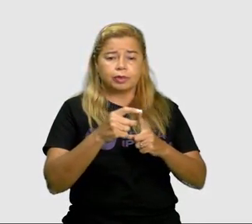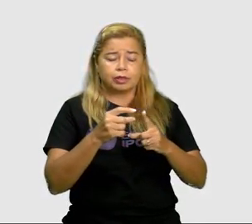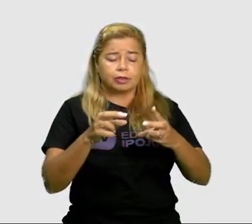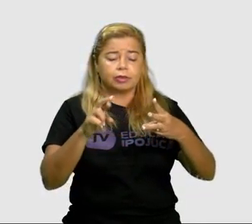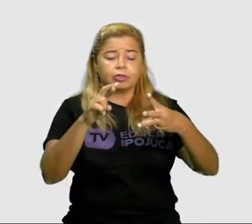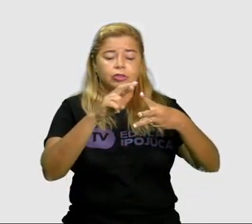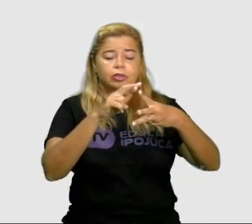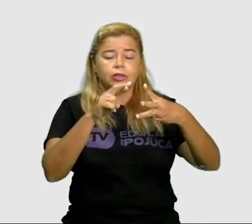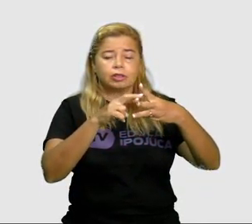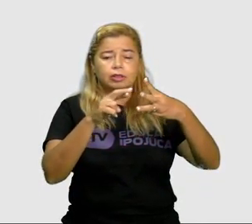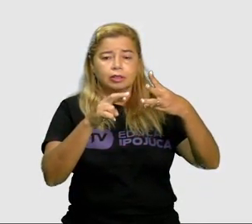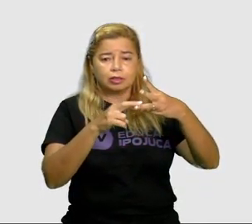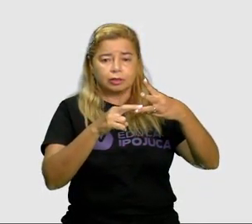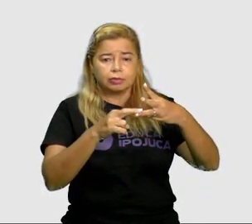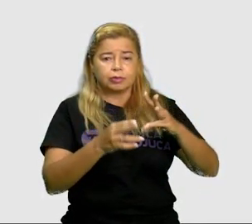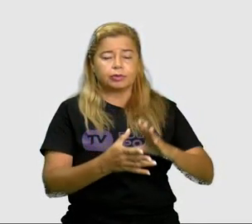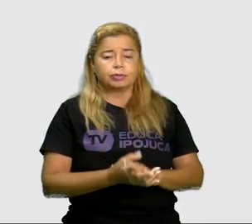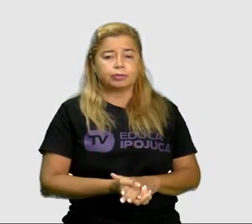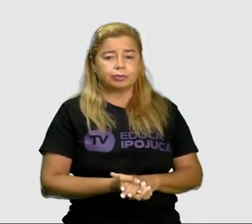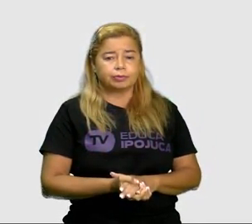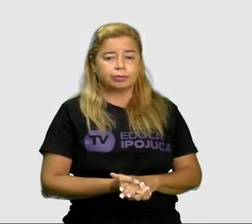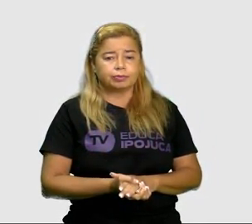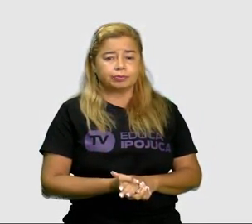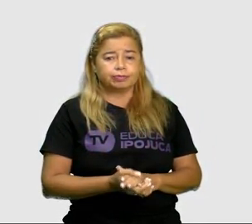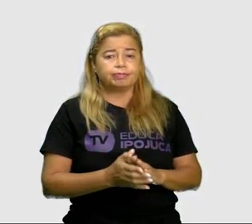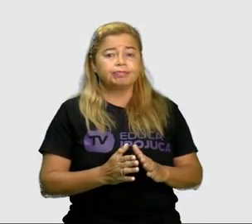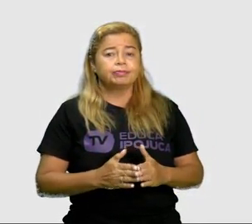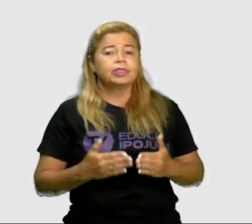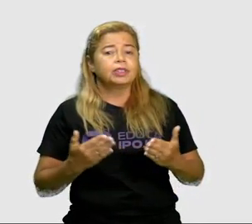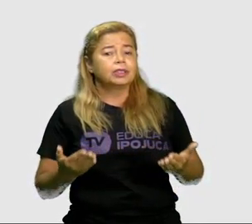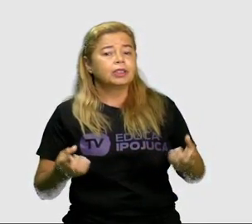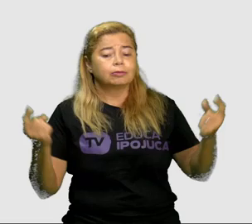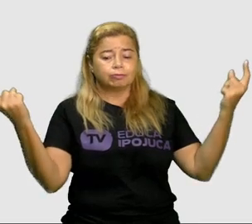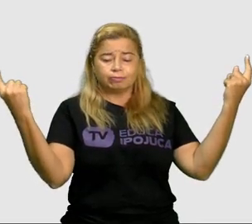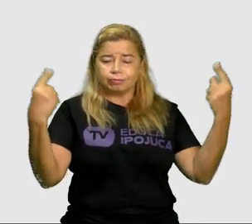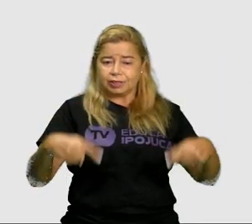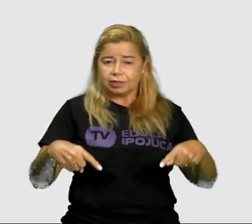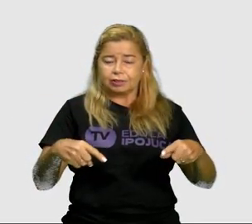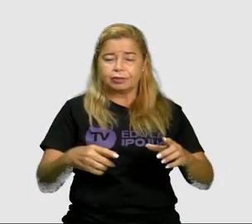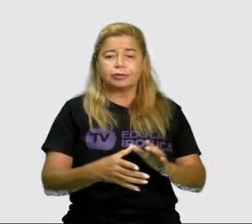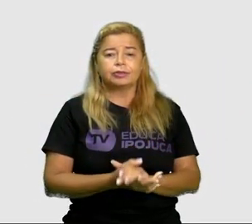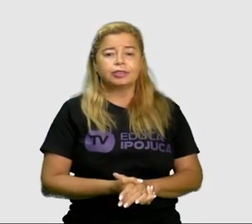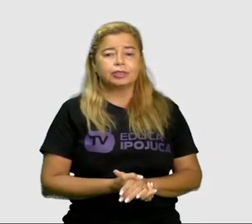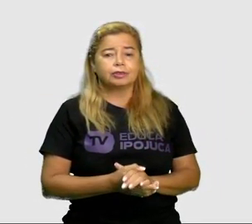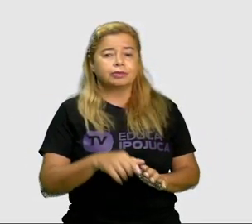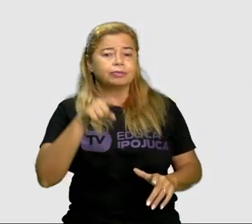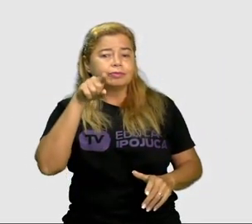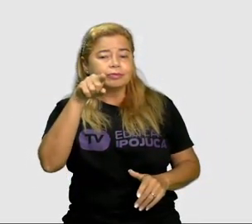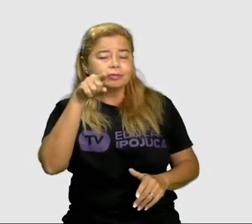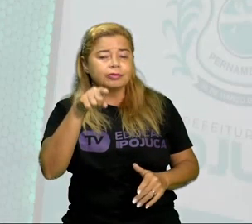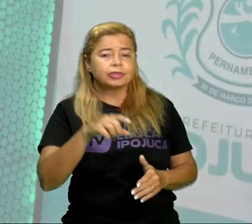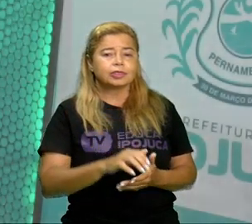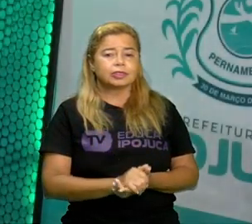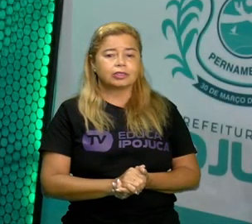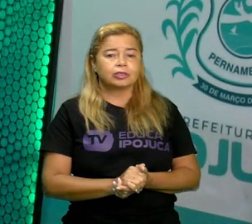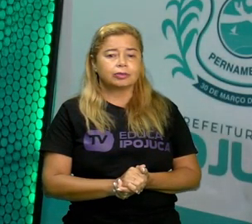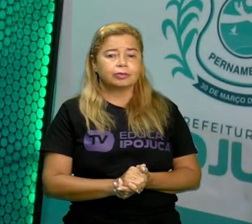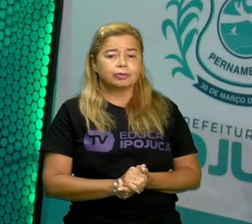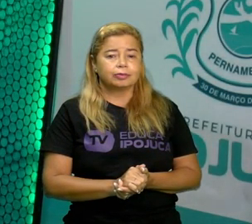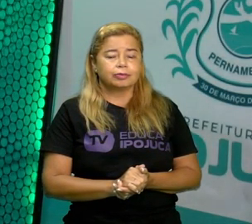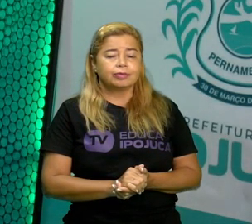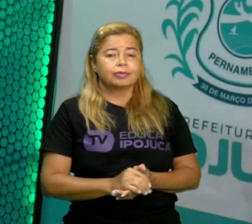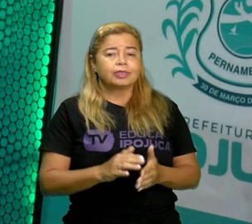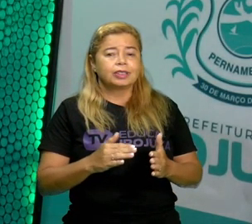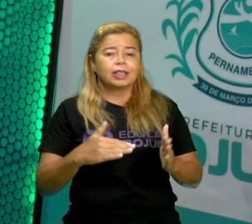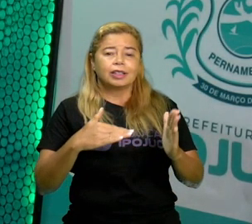com as outras? Esse é o desafio para vocês. E eu